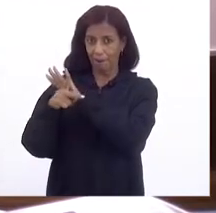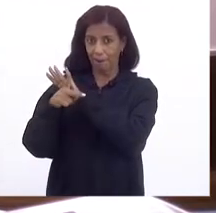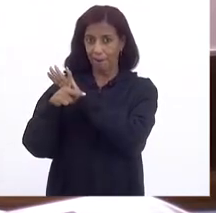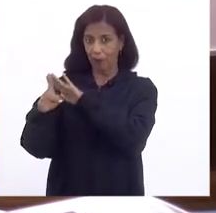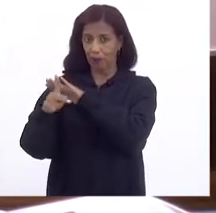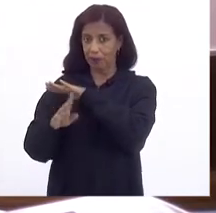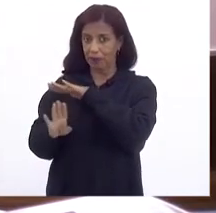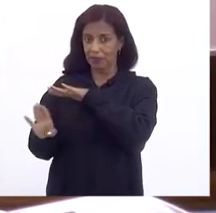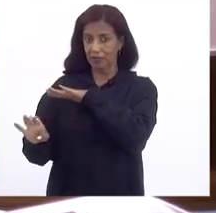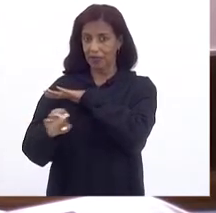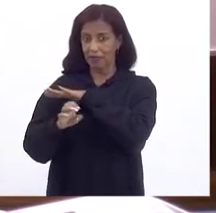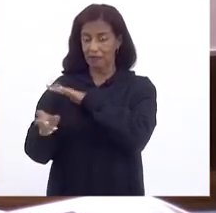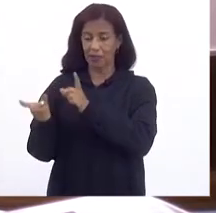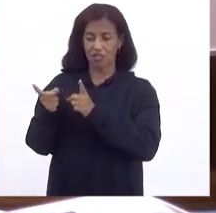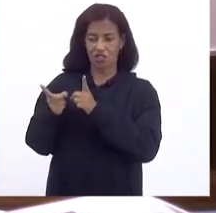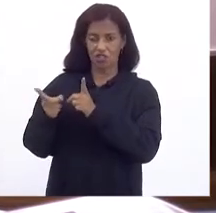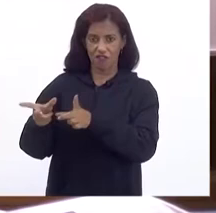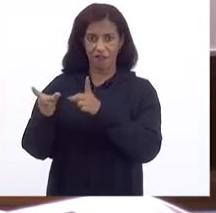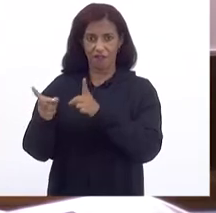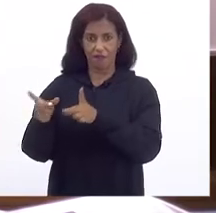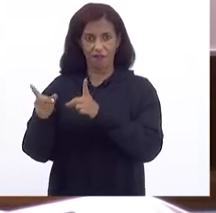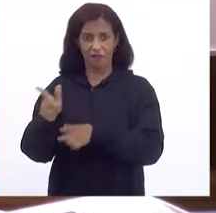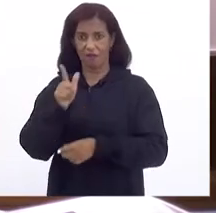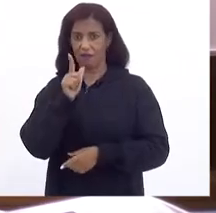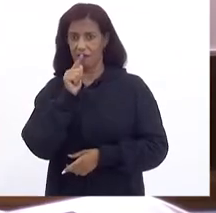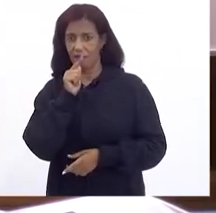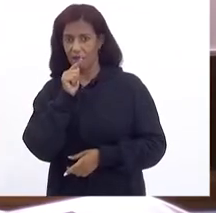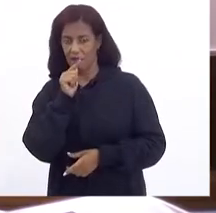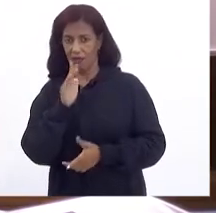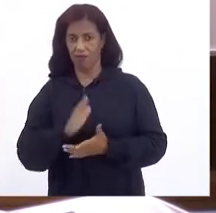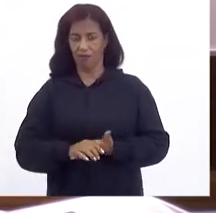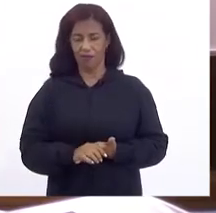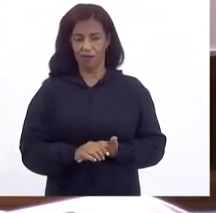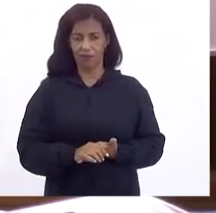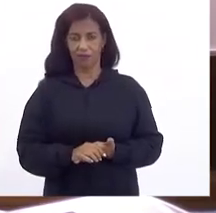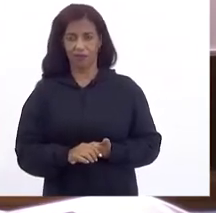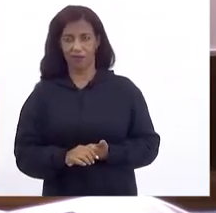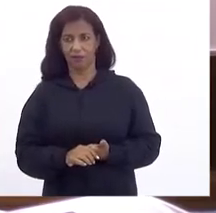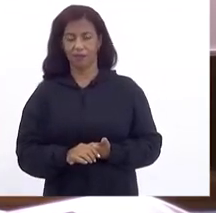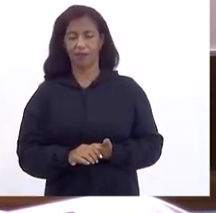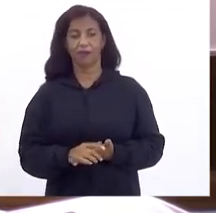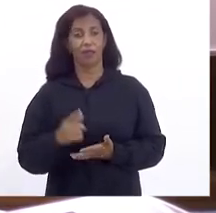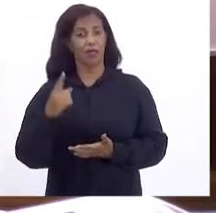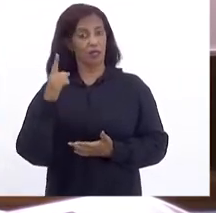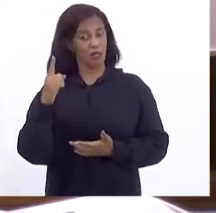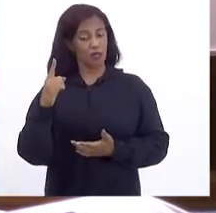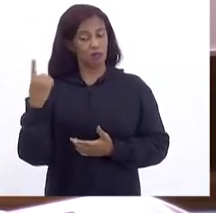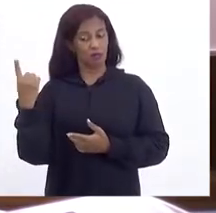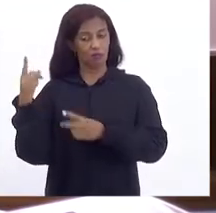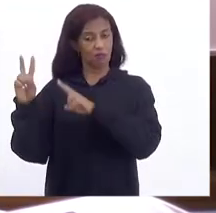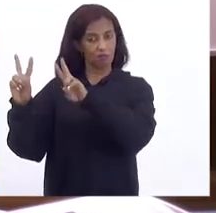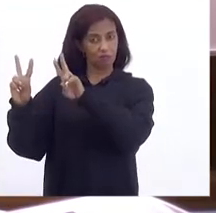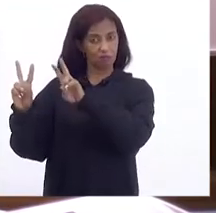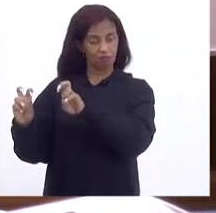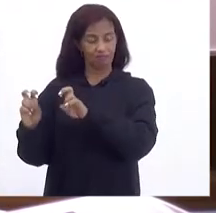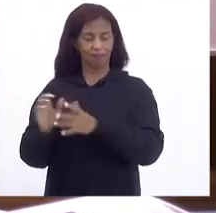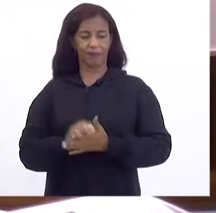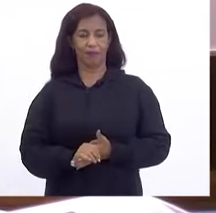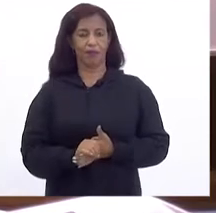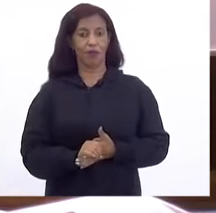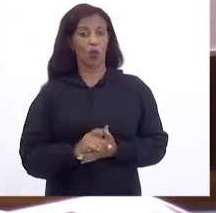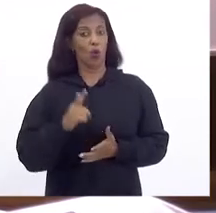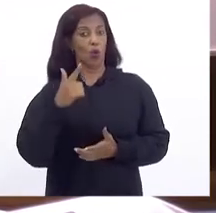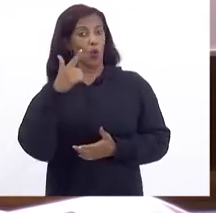concessão De parte da CEDAI A iniciativa Privada Isso é uma coisa Outra coisa É a CEDAI